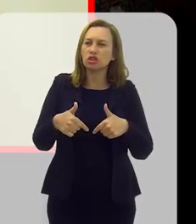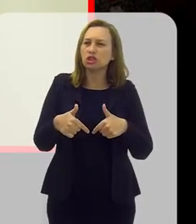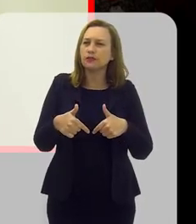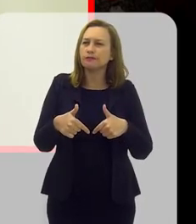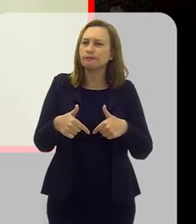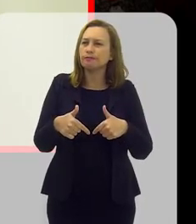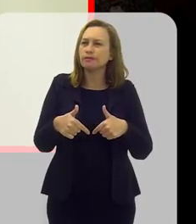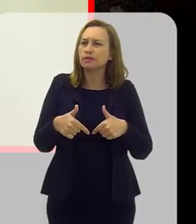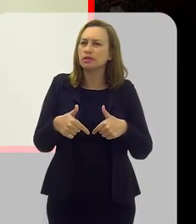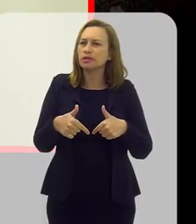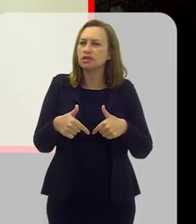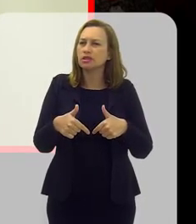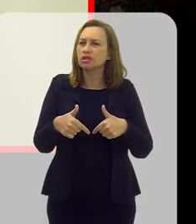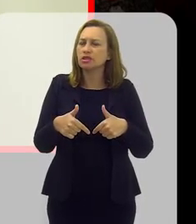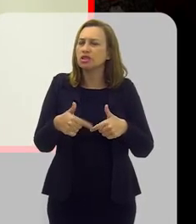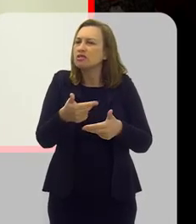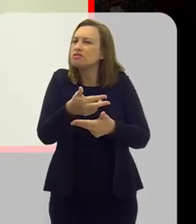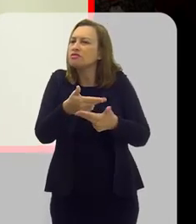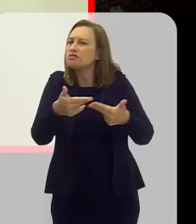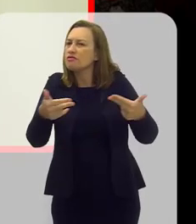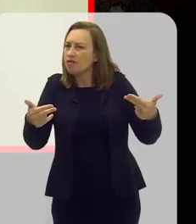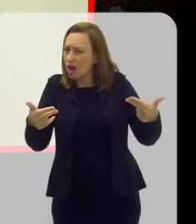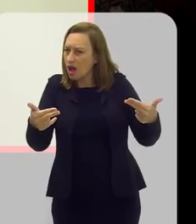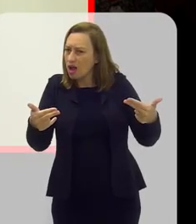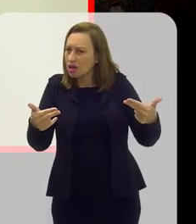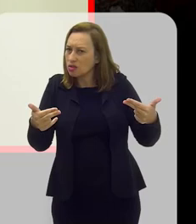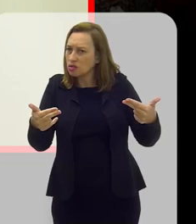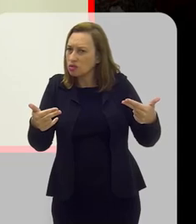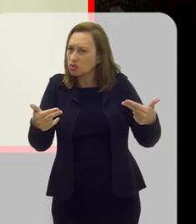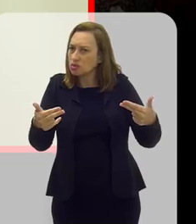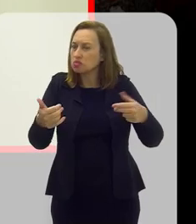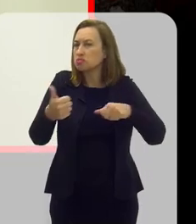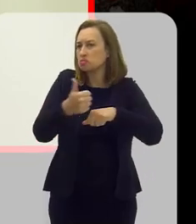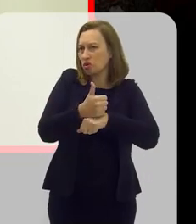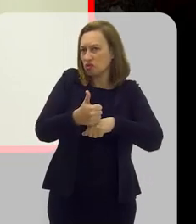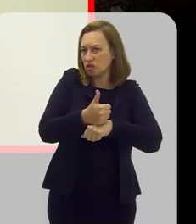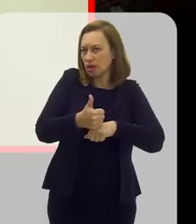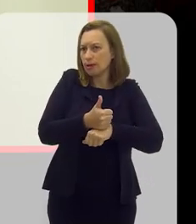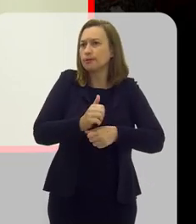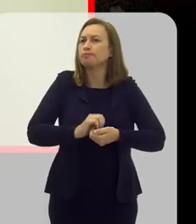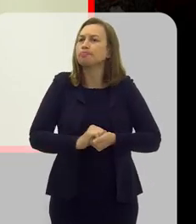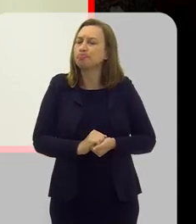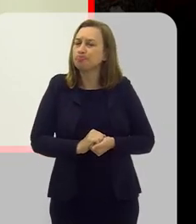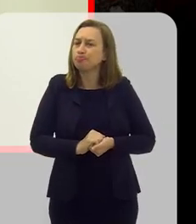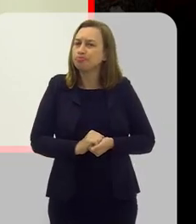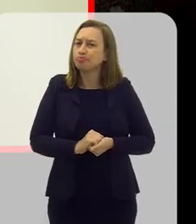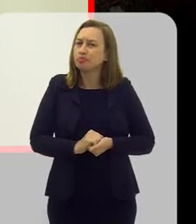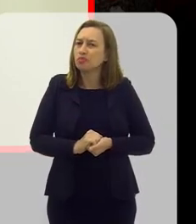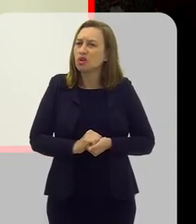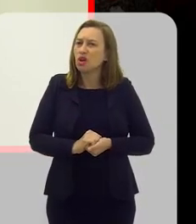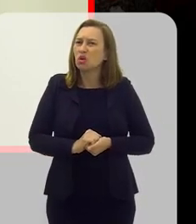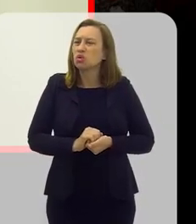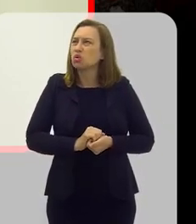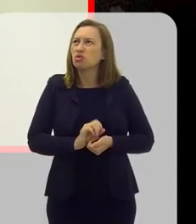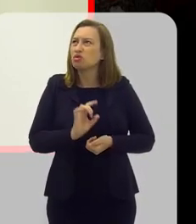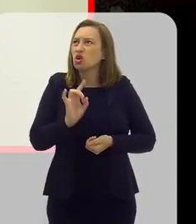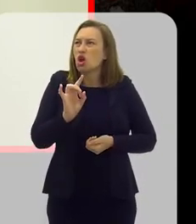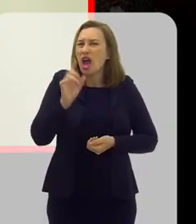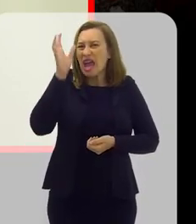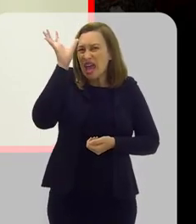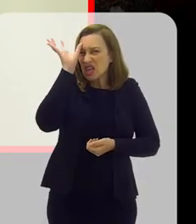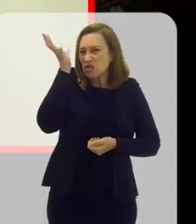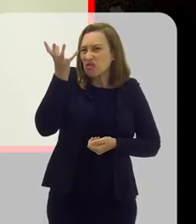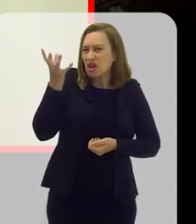interdisciplinares, né? Multidisciplinares, no caso. As coisas não vão ser